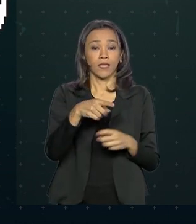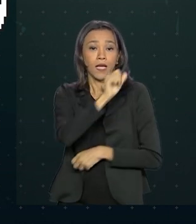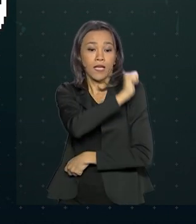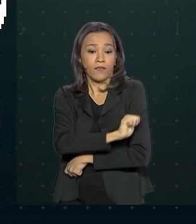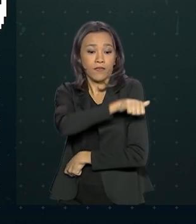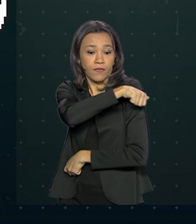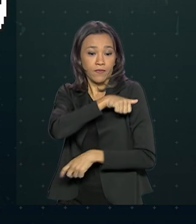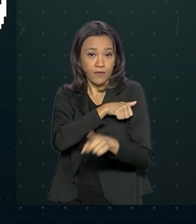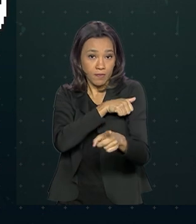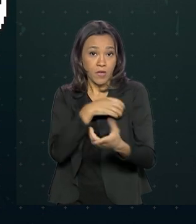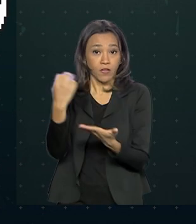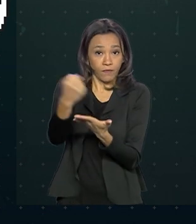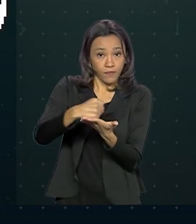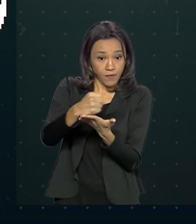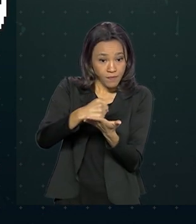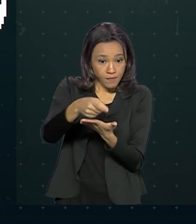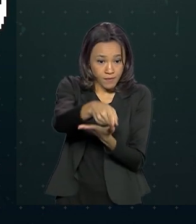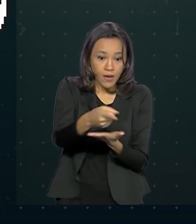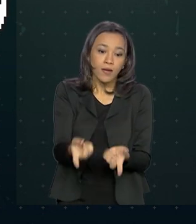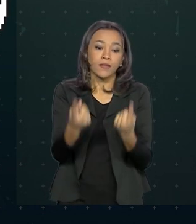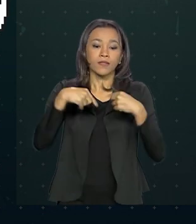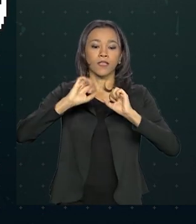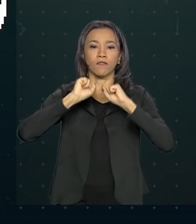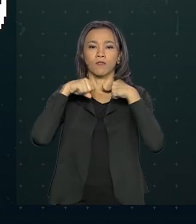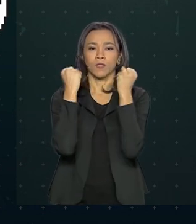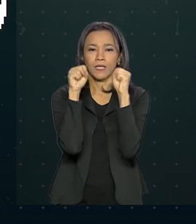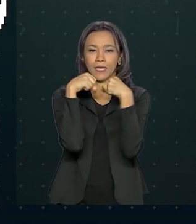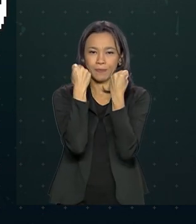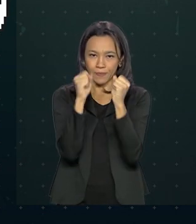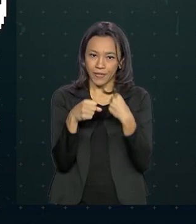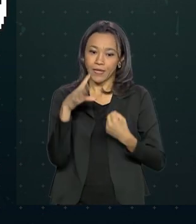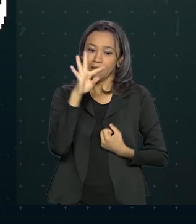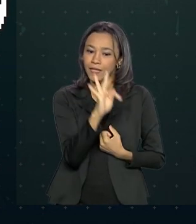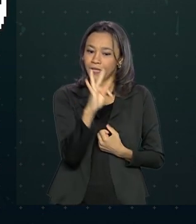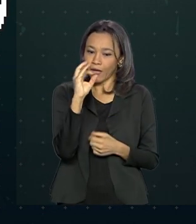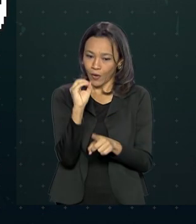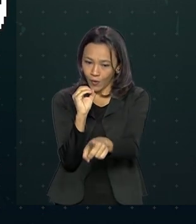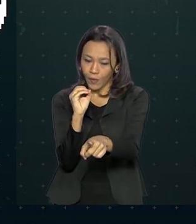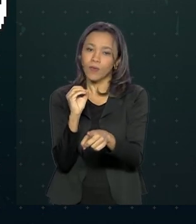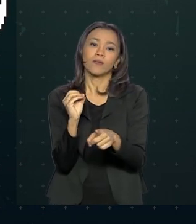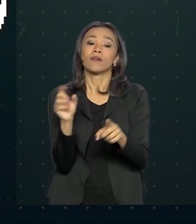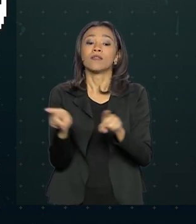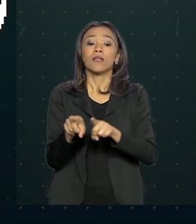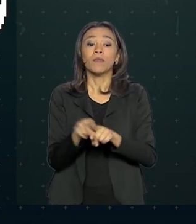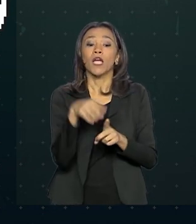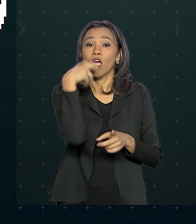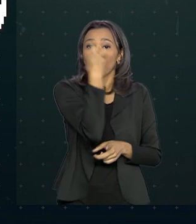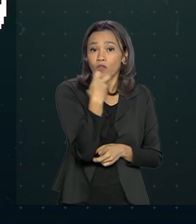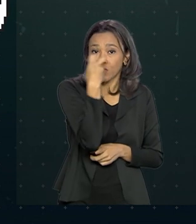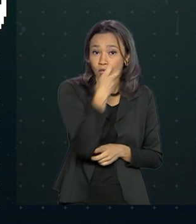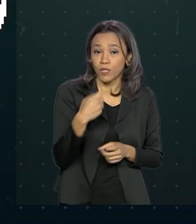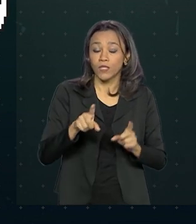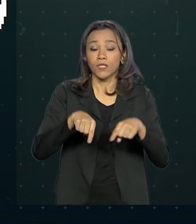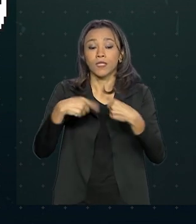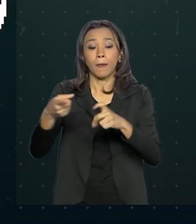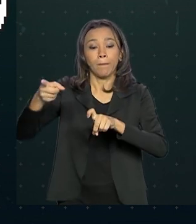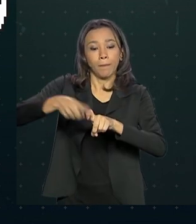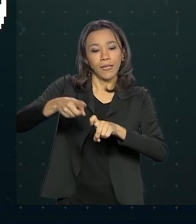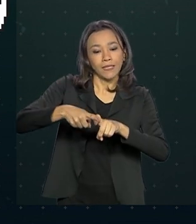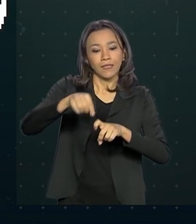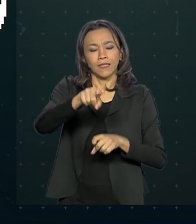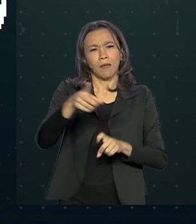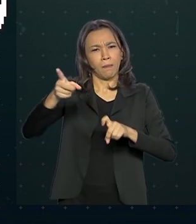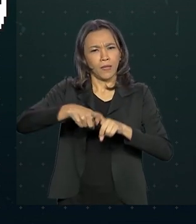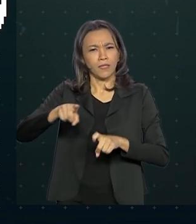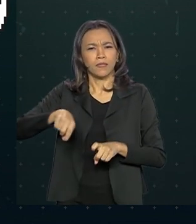enfermagem, farmácia, fisioterapia e terapia ocupacional, fonoaudiologia, medicina,